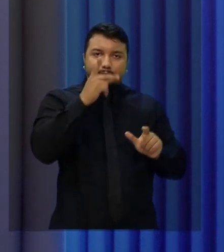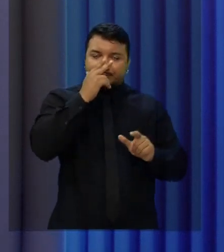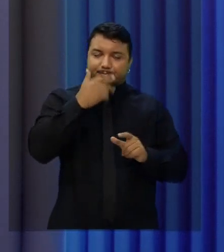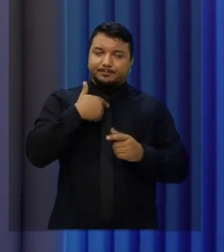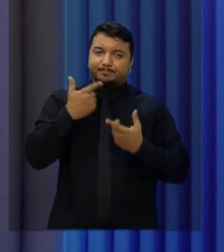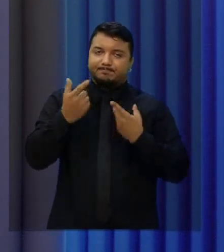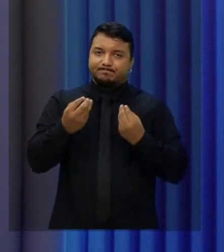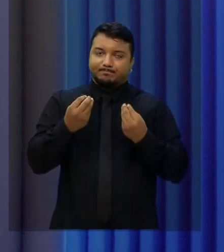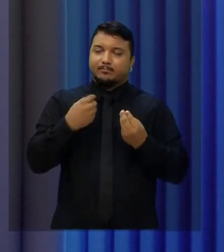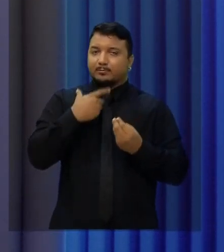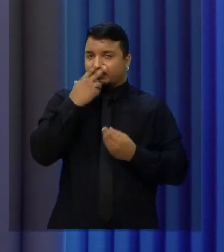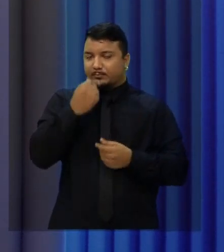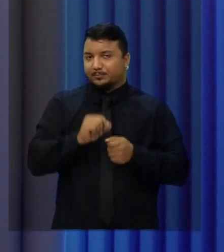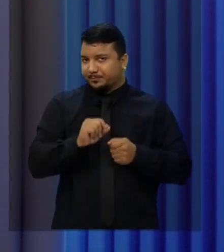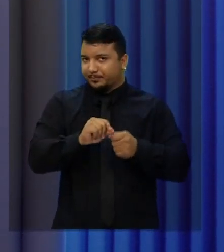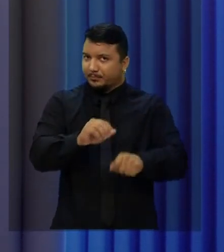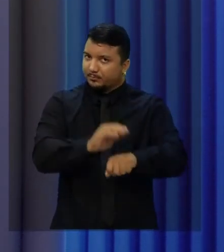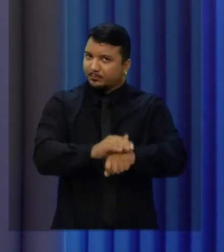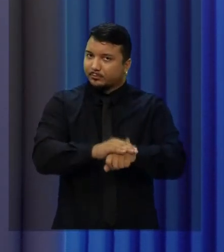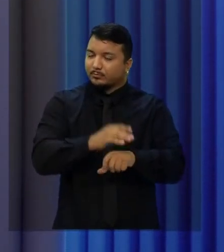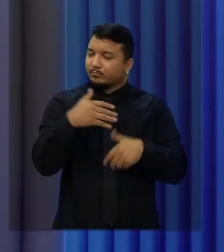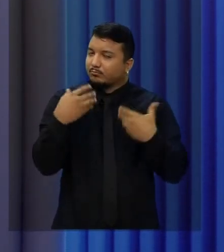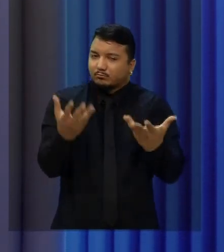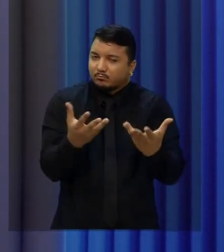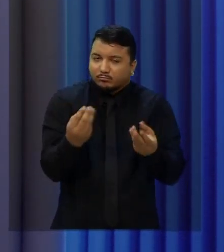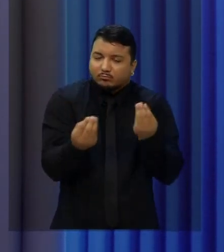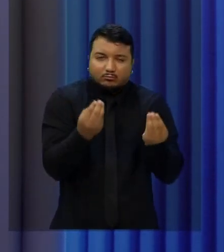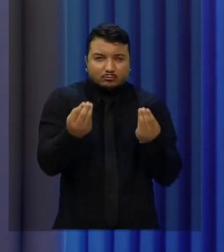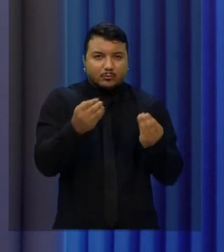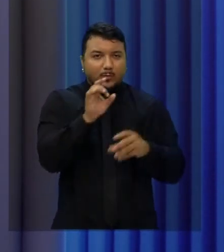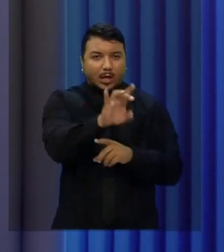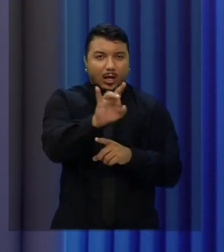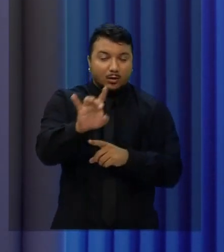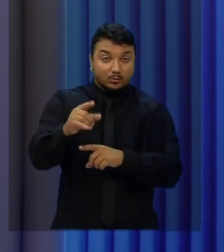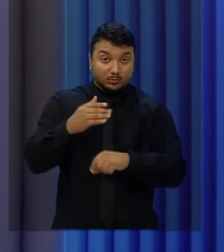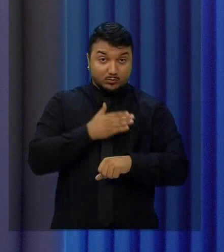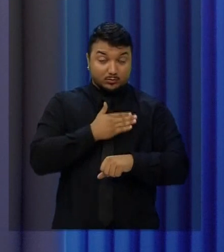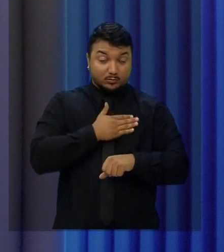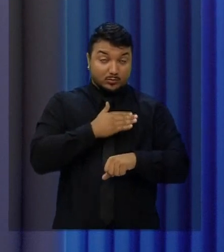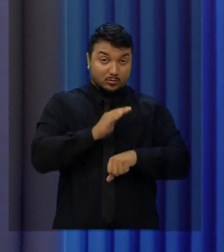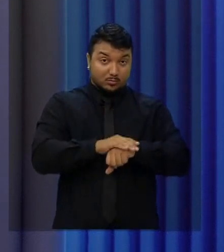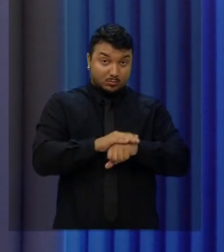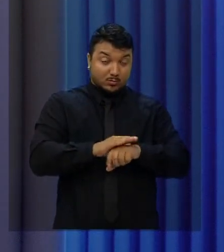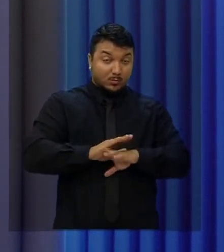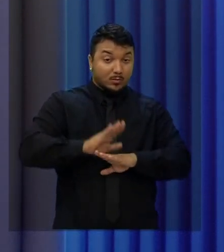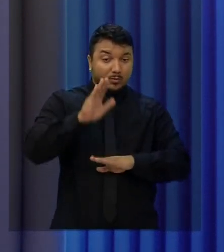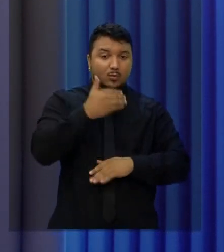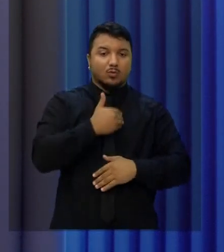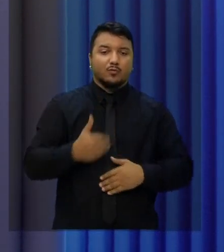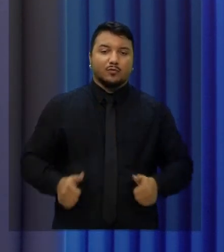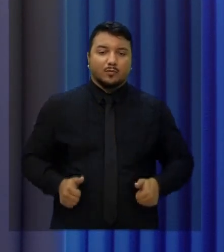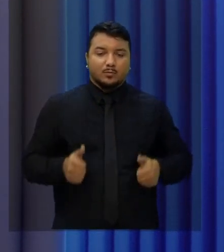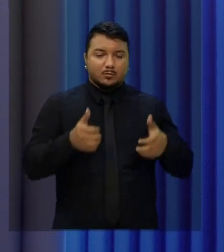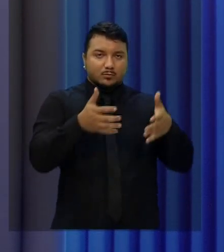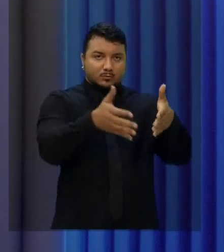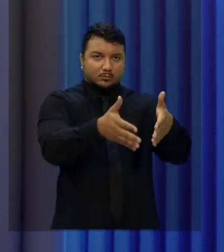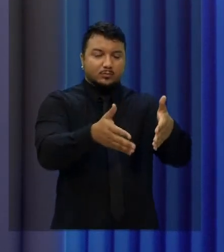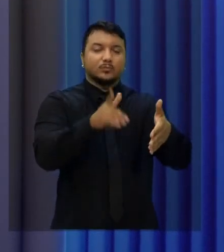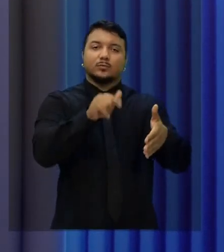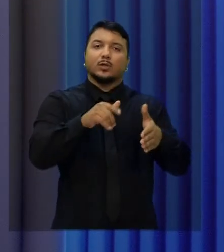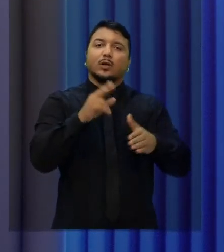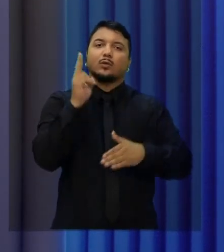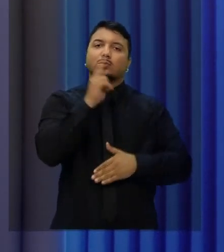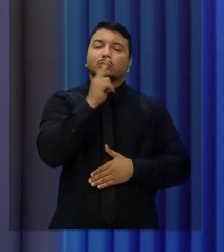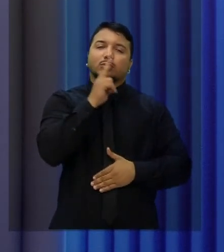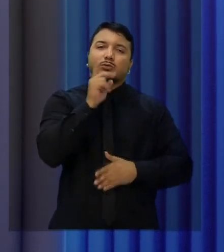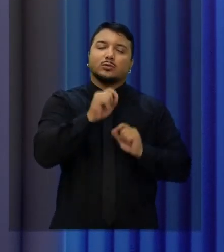dizer o ele fez. A gente precisa saber o que cada candidato fez de fato. No nosso governo, nós vamos sim investir na política habitacional porque é urgente. Foi